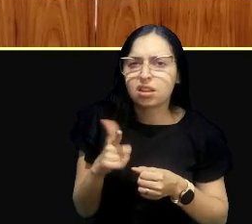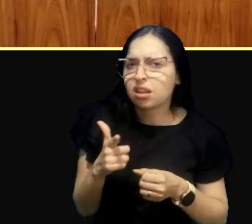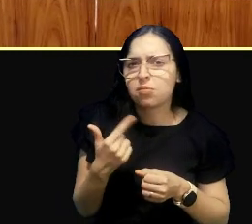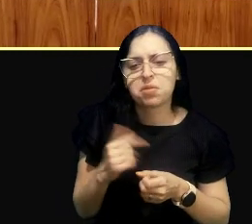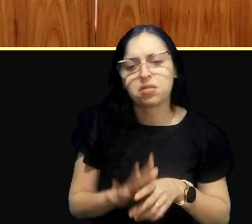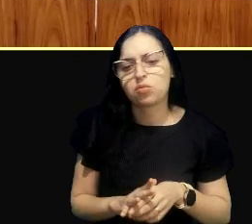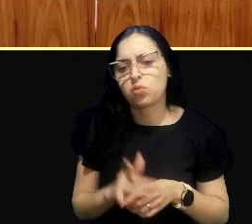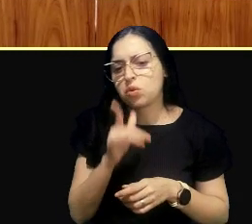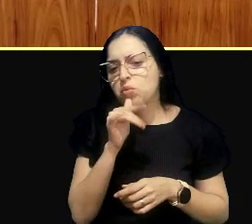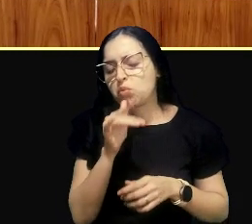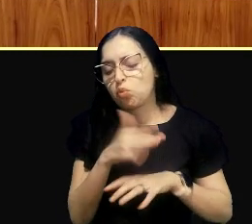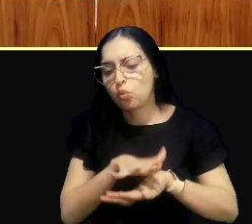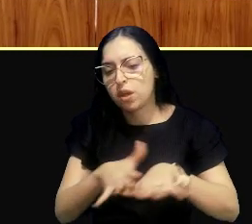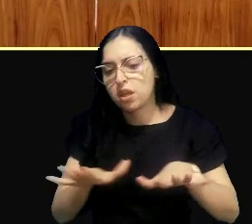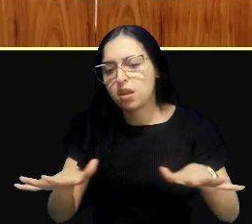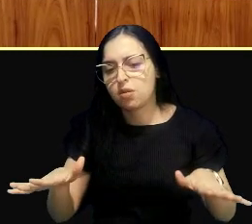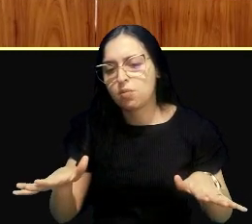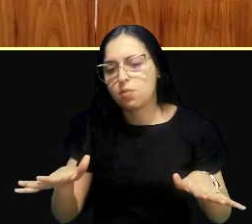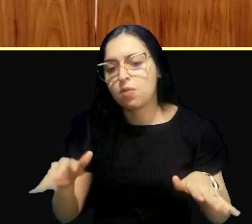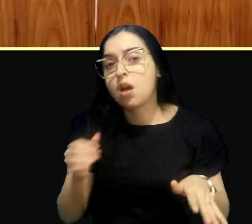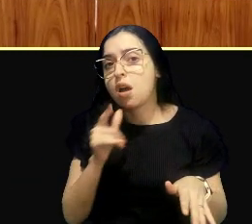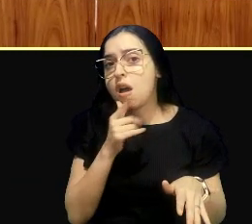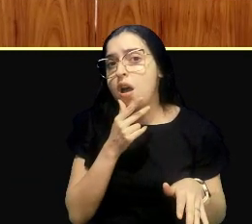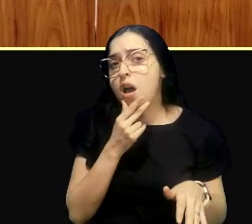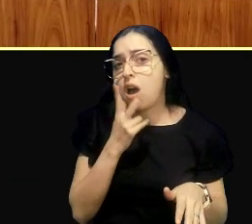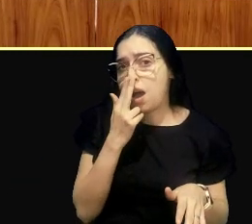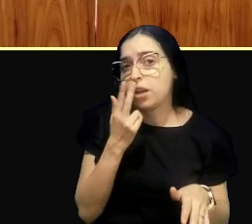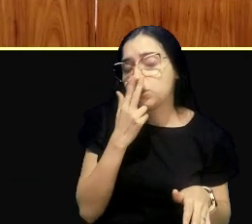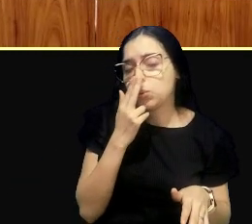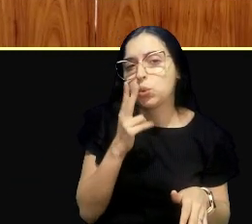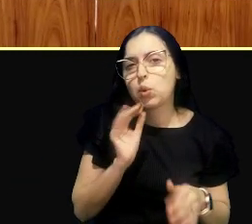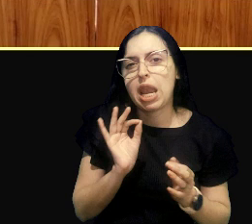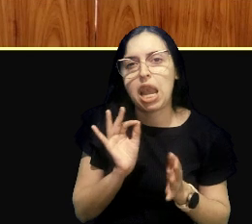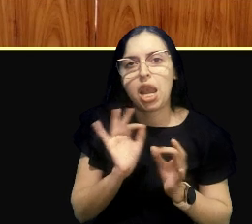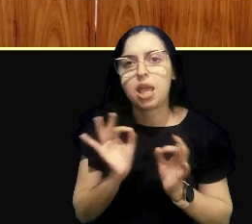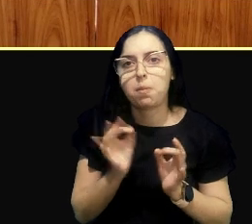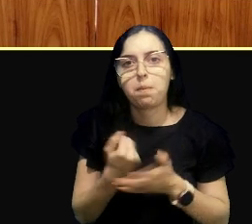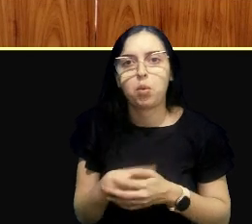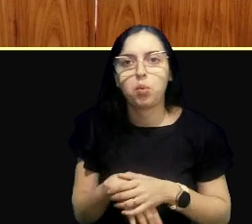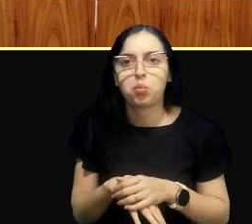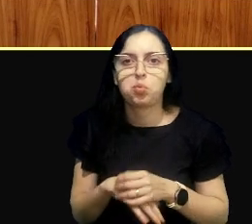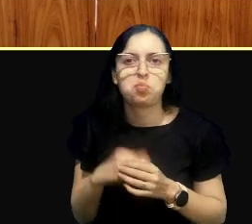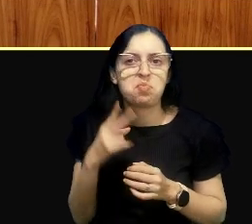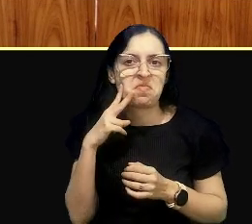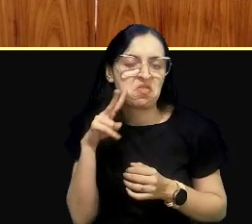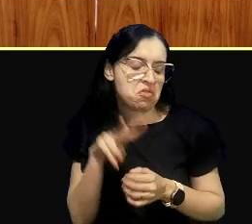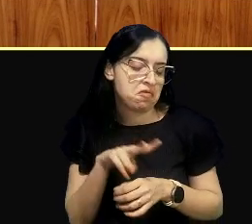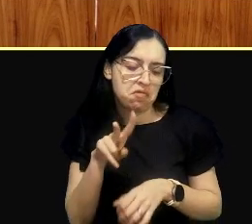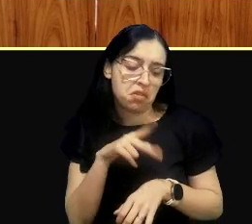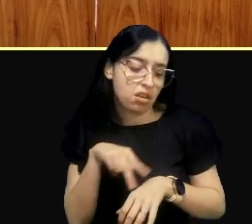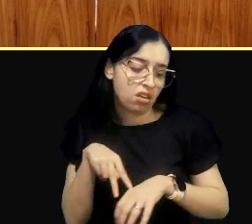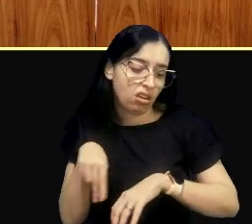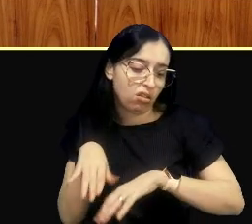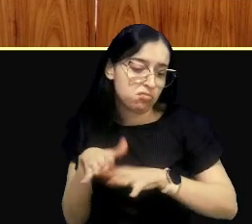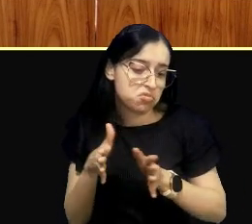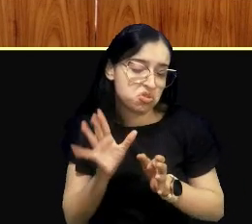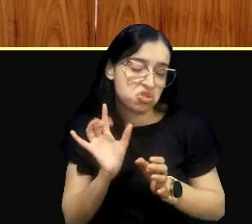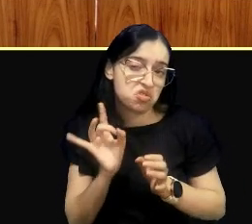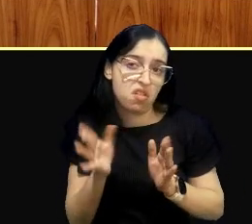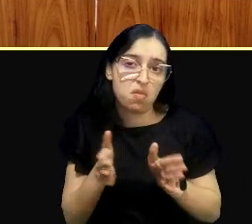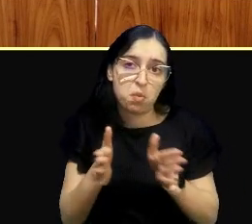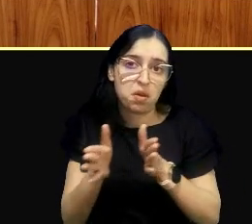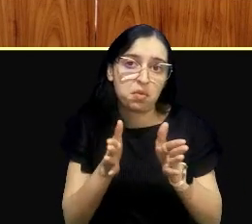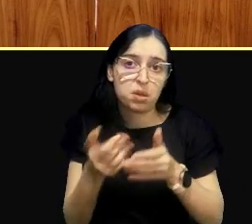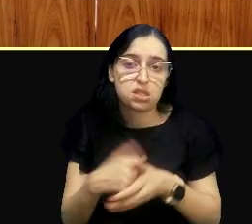rio lá que, eu acho que ainda é limpo, mas ele é totalmente desprestigiado, né? Passa um rio, acho, mas, então,